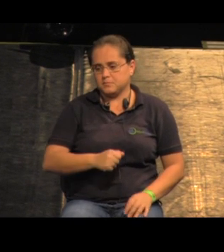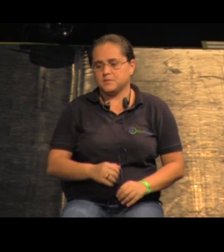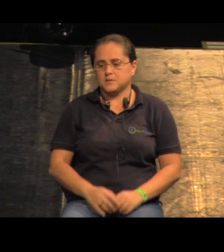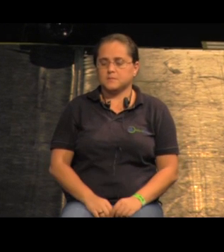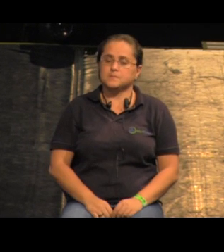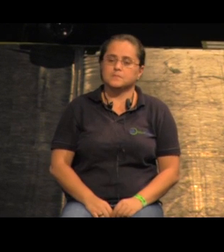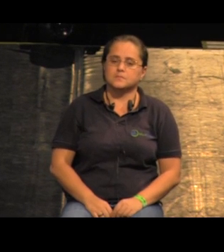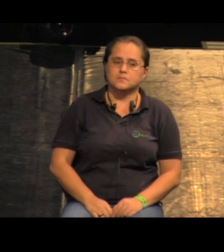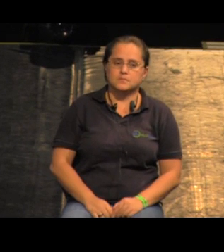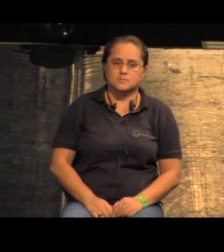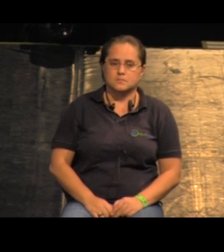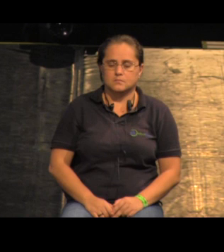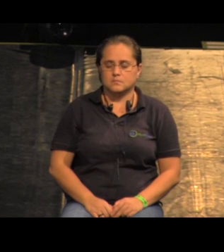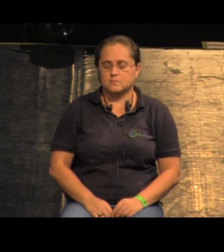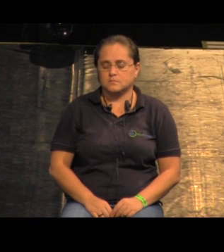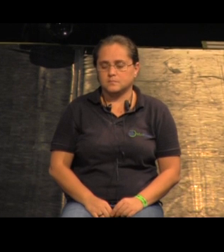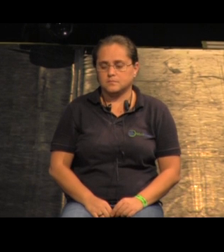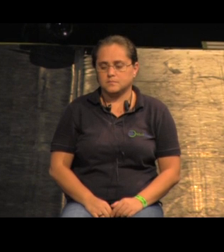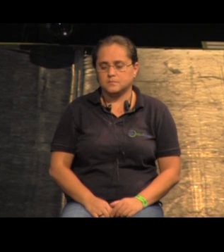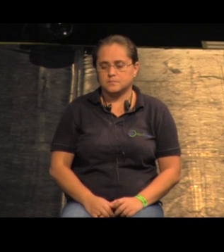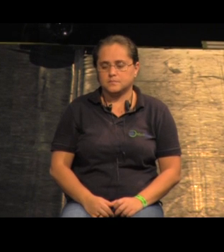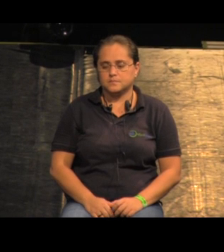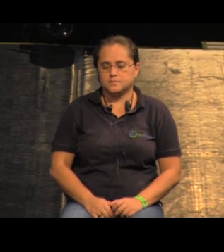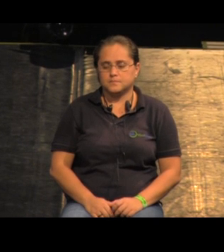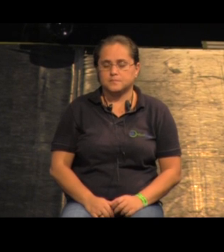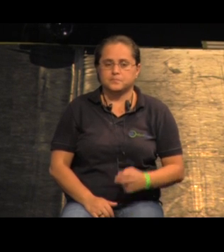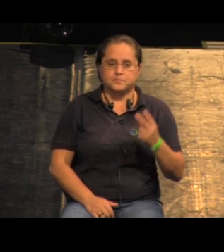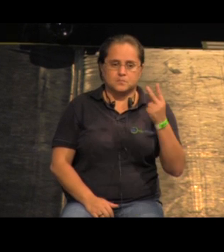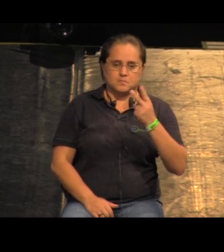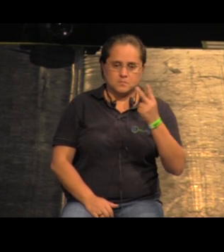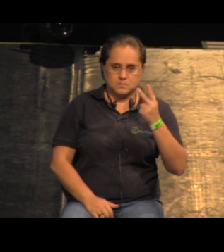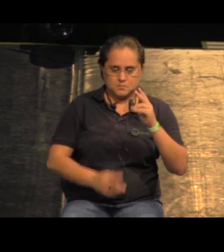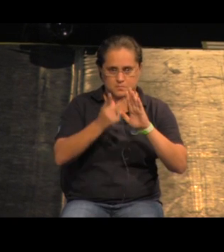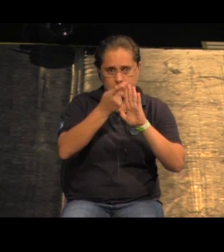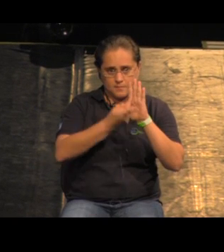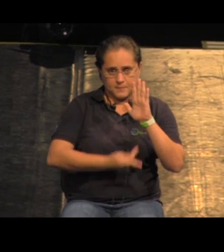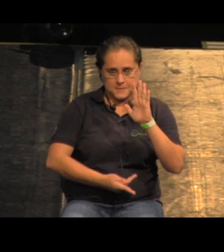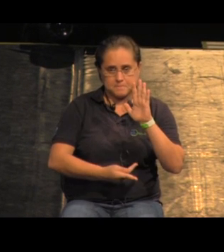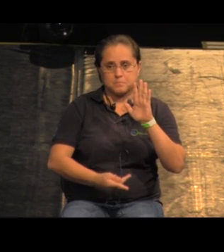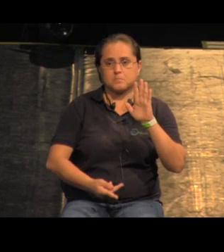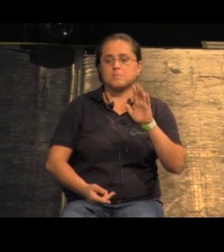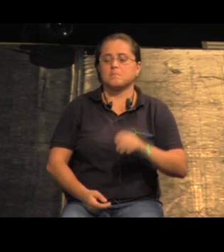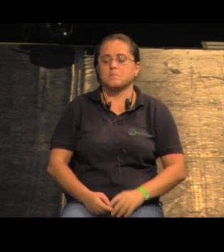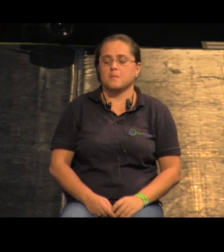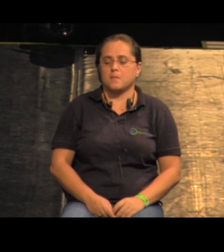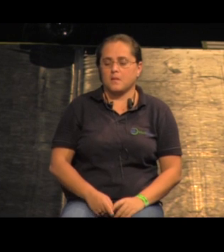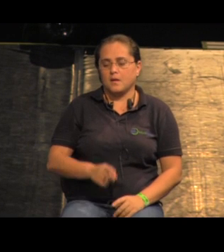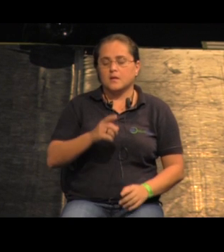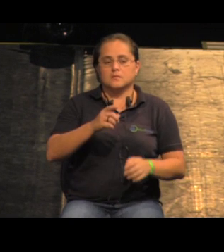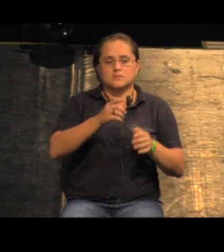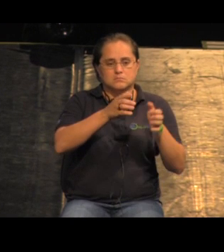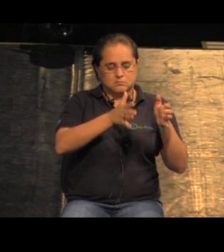postura urbana do projeto. Esse é o segundo projeto. Eles estão em ordem